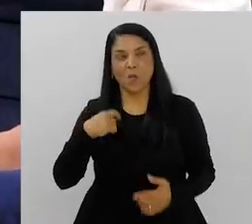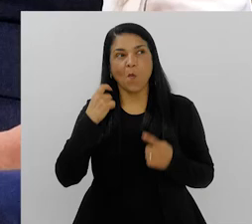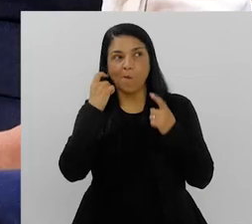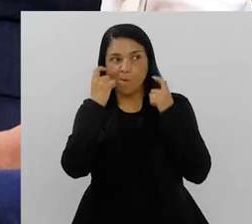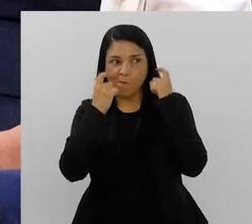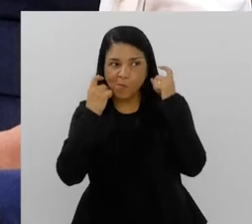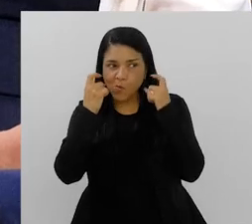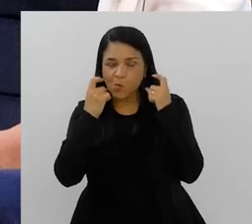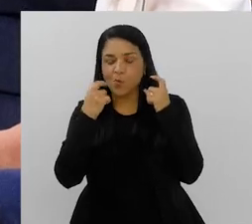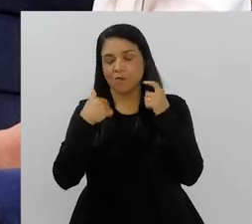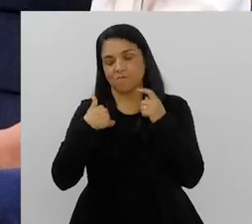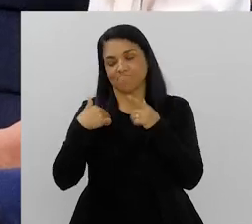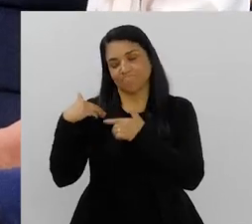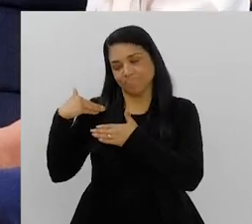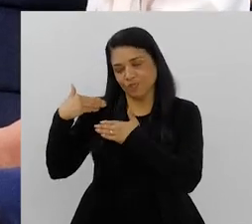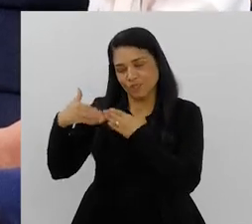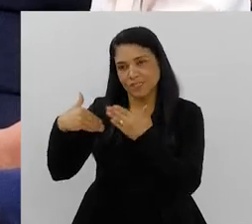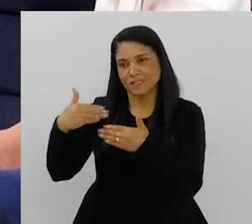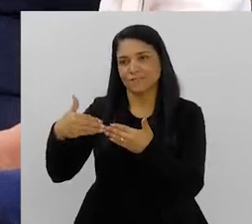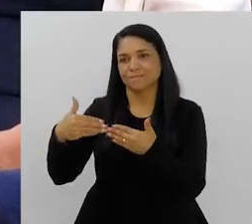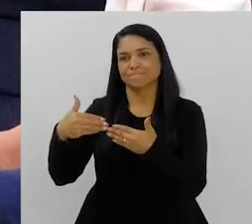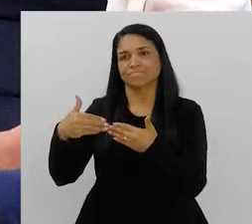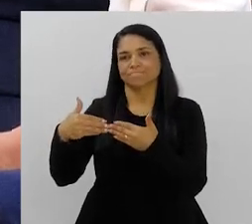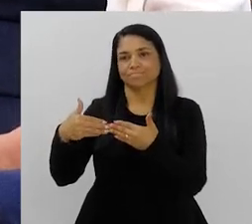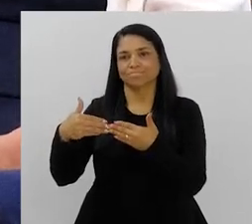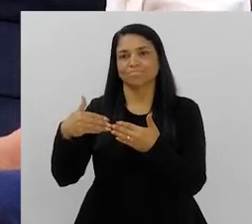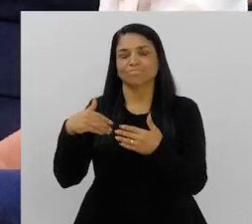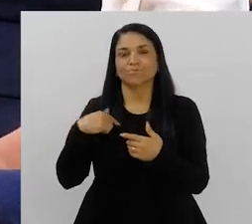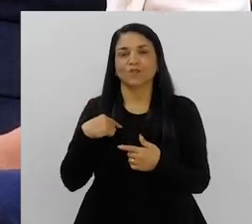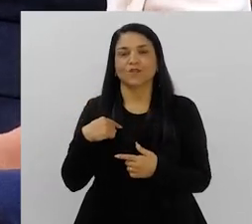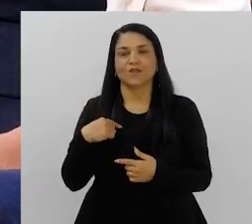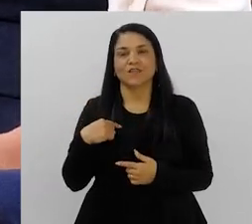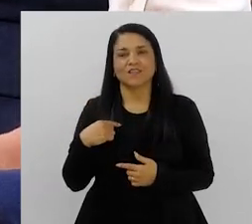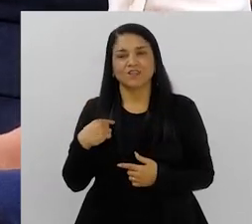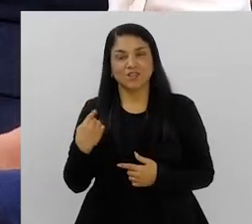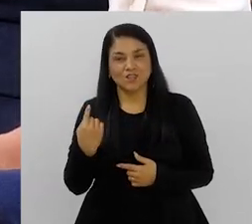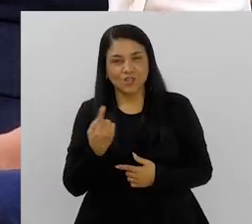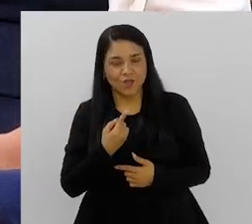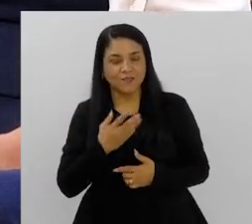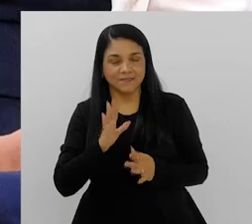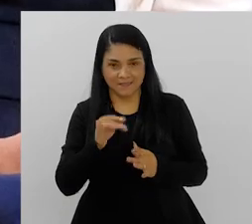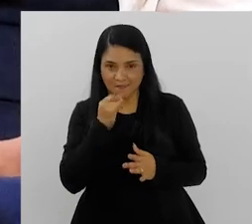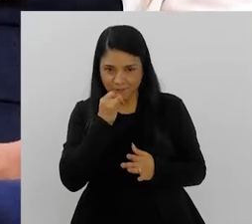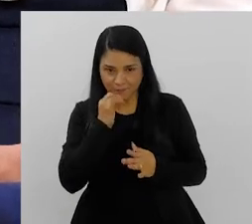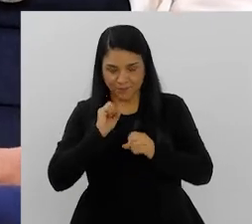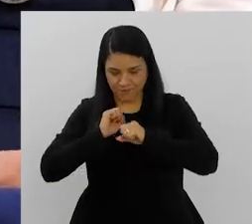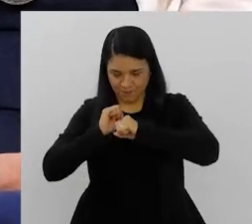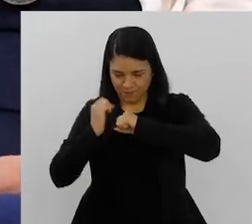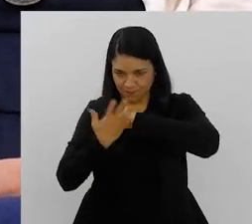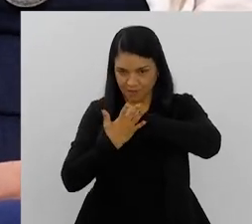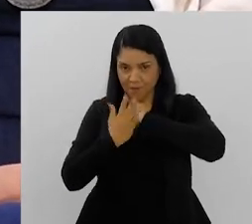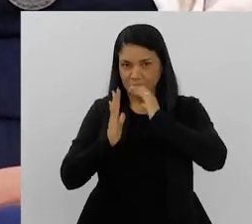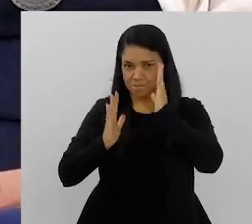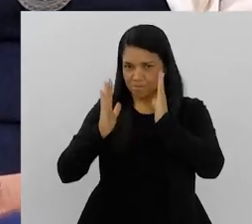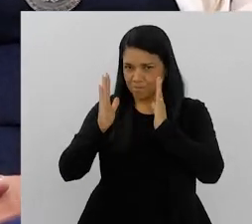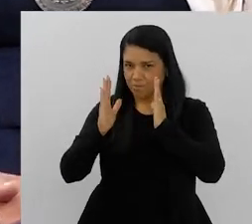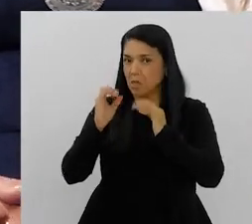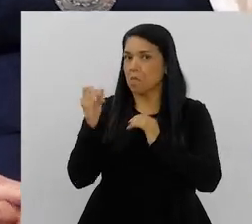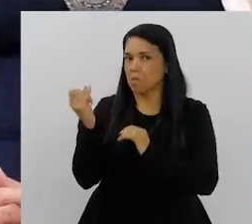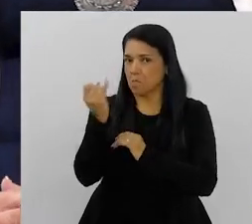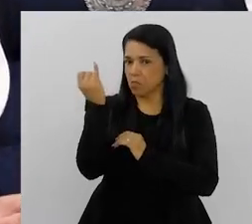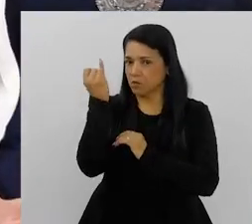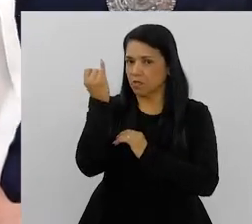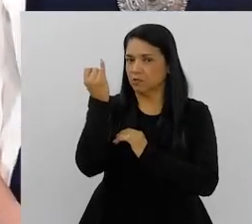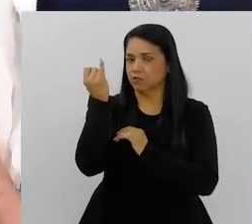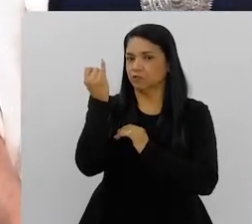vejo com alguma preocupação esse processo. Eu acho que a gente acaba... Assim, a pandemia foi